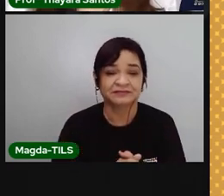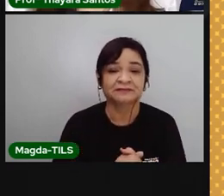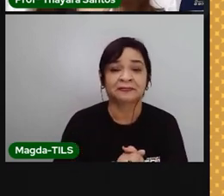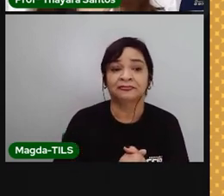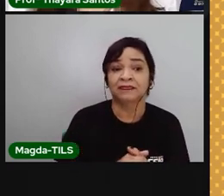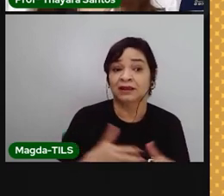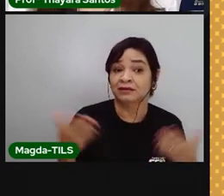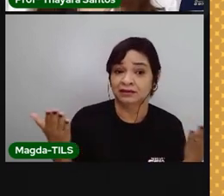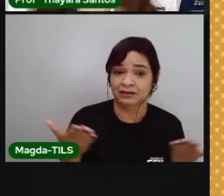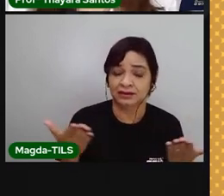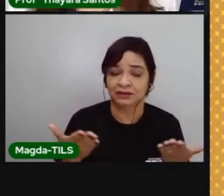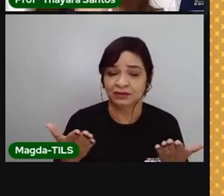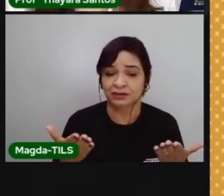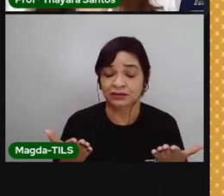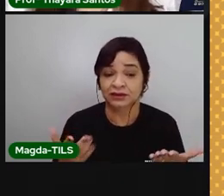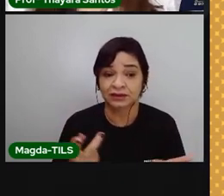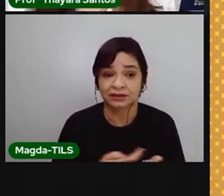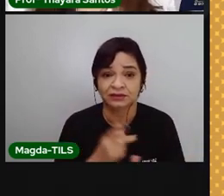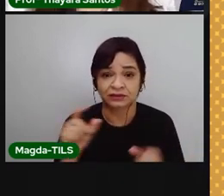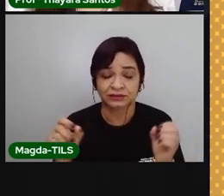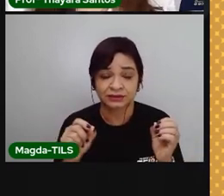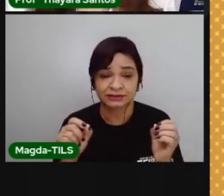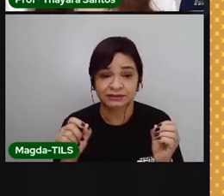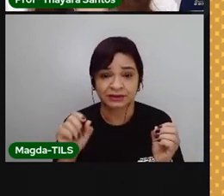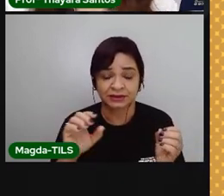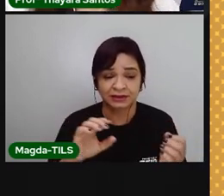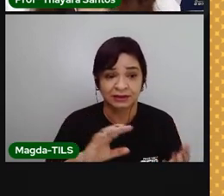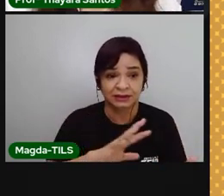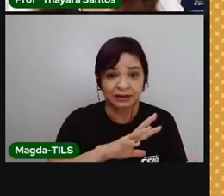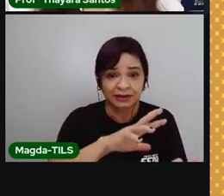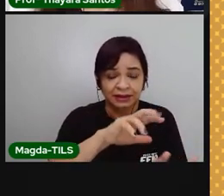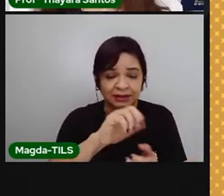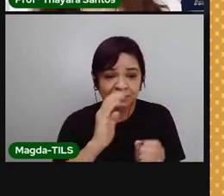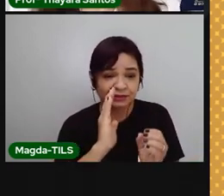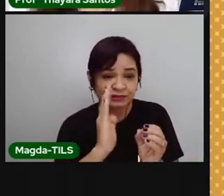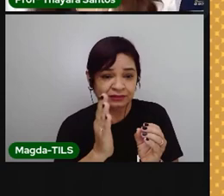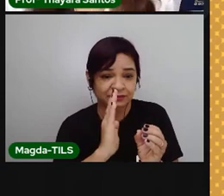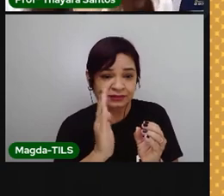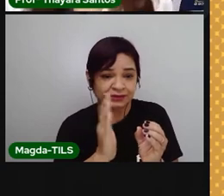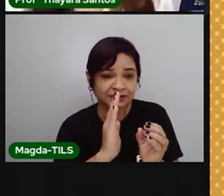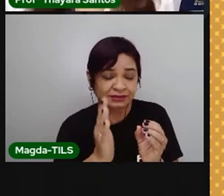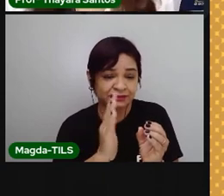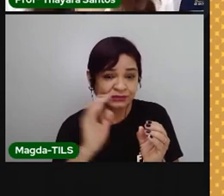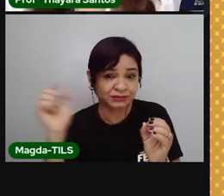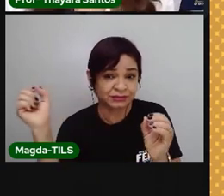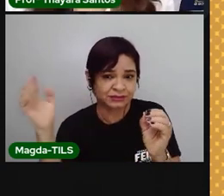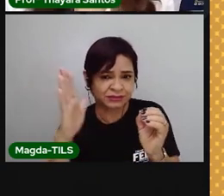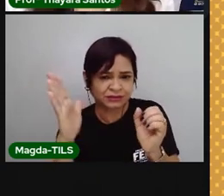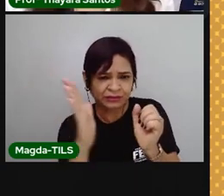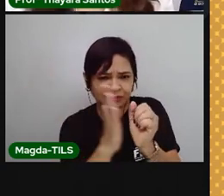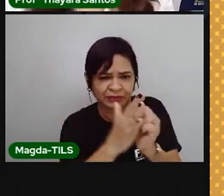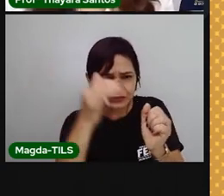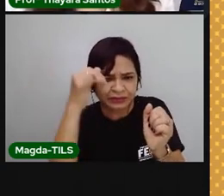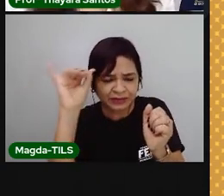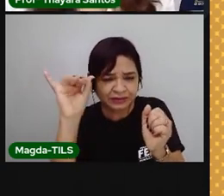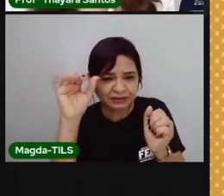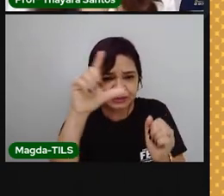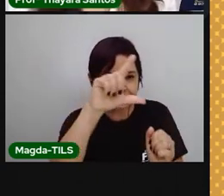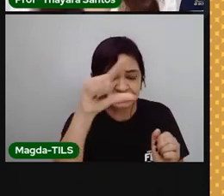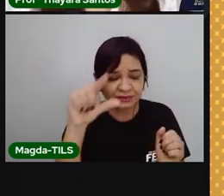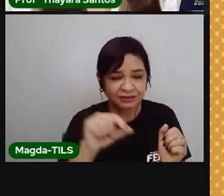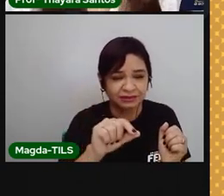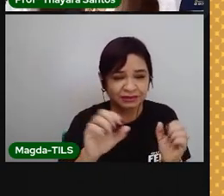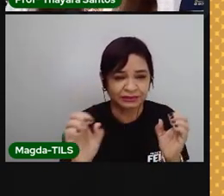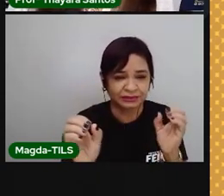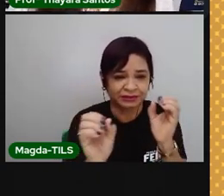Então, nesse momento do alinhamento, a Terra faz essa sombra na frente do Sol que marca na Lua e a gente vai ter um